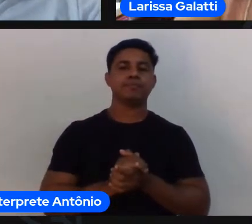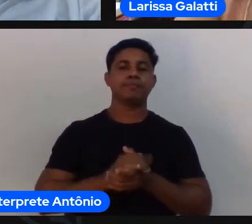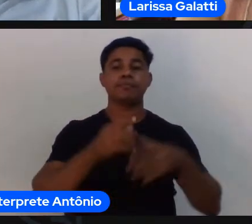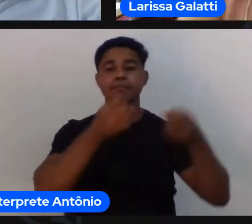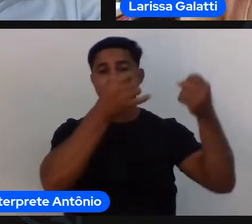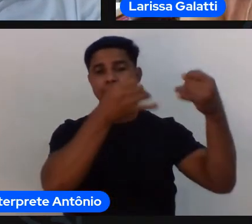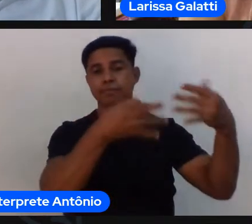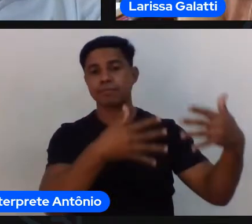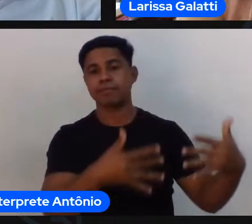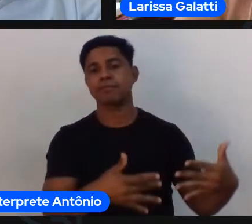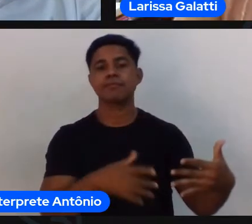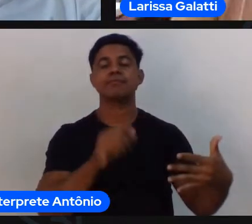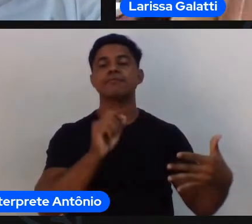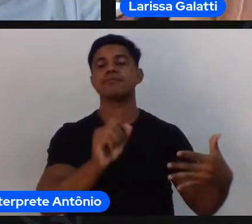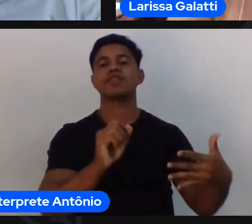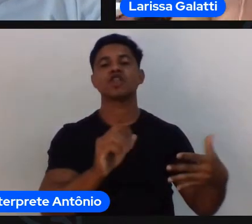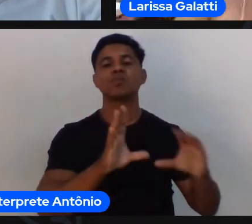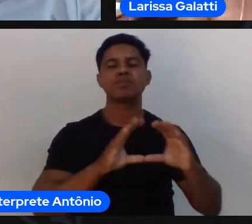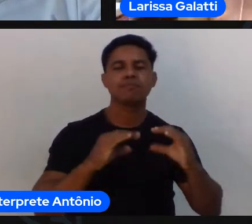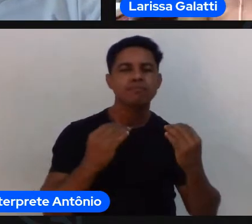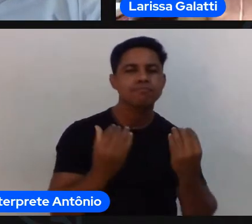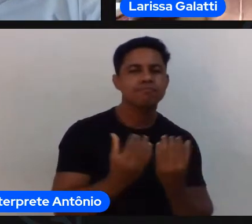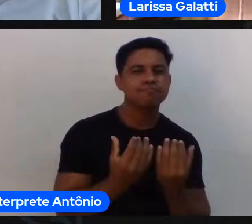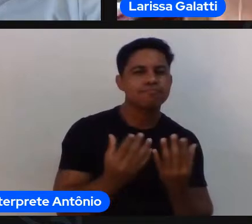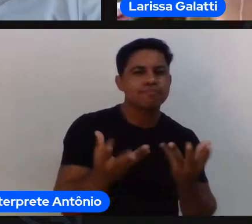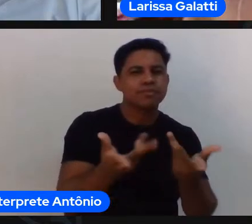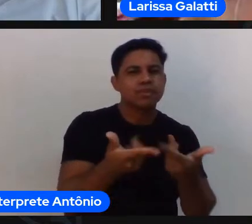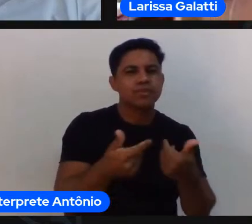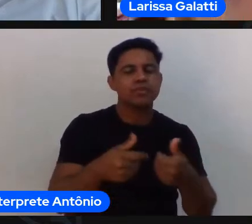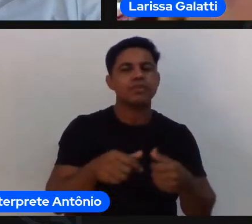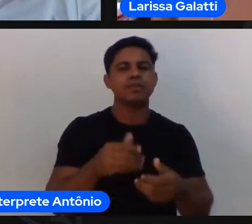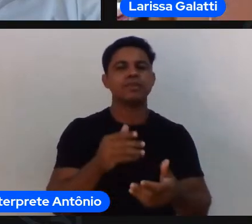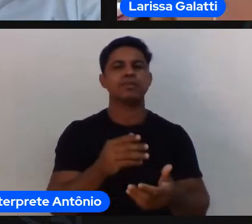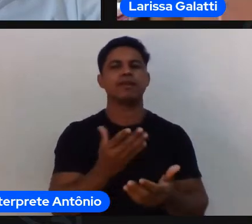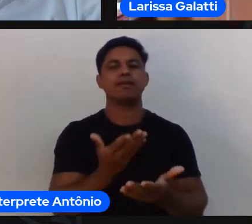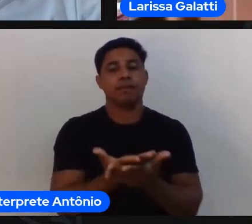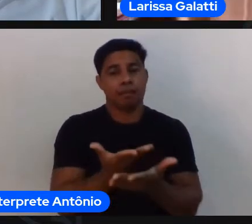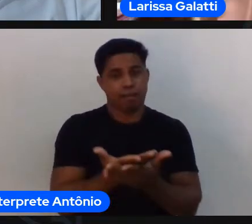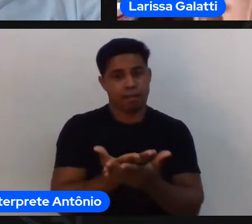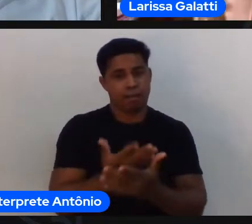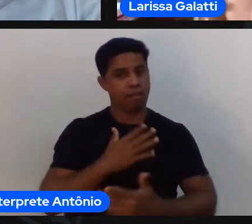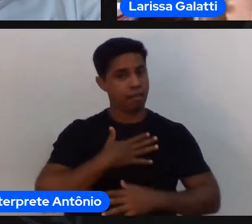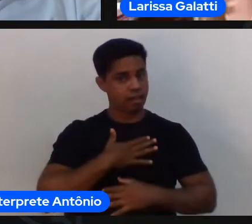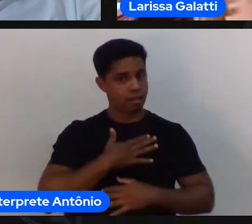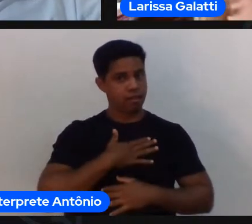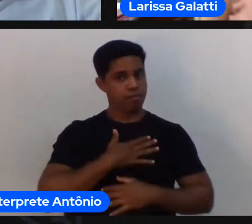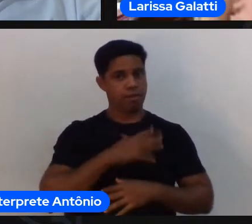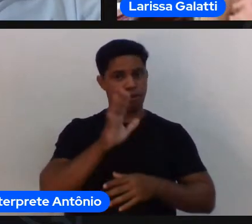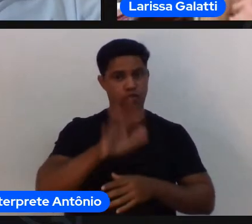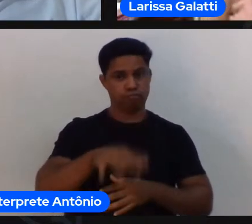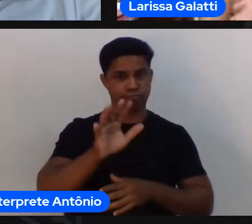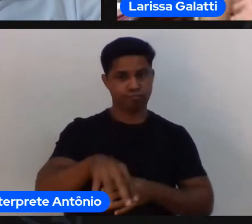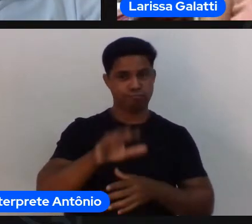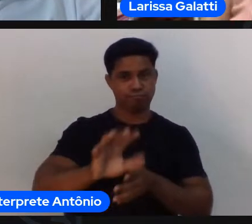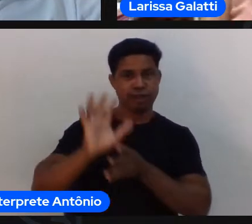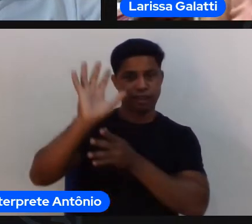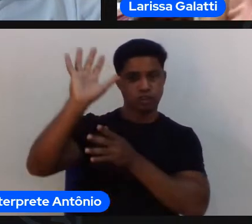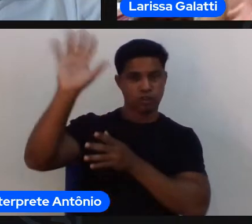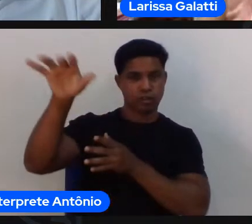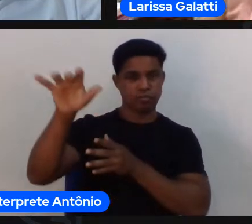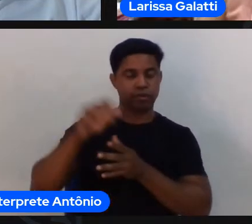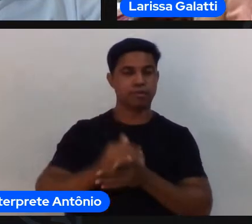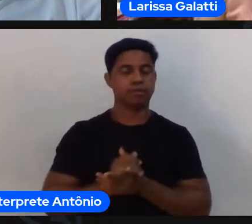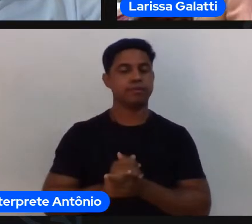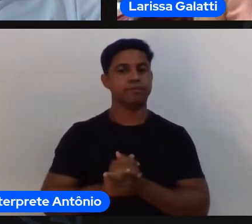criança né então na minha aula de basquete tem um eu não eu não organizo a minha aula